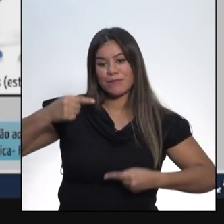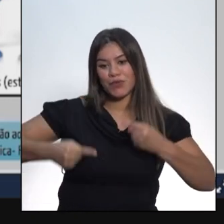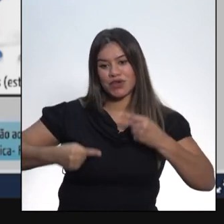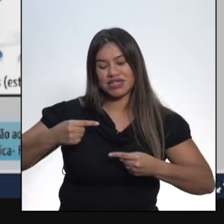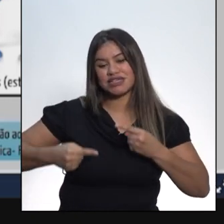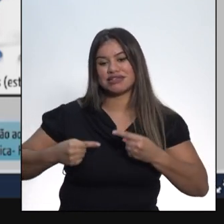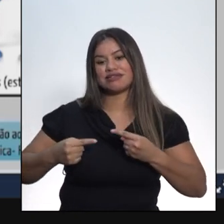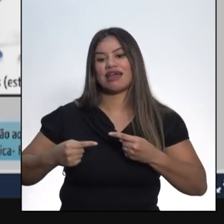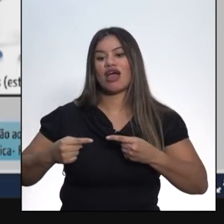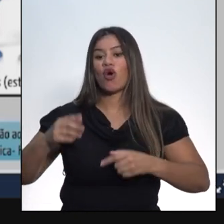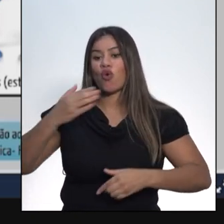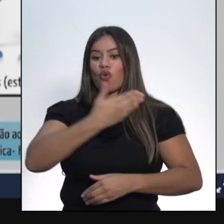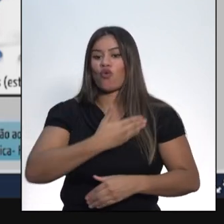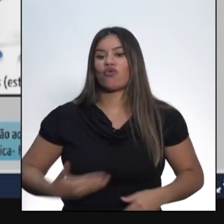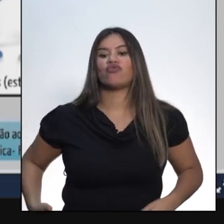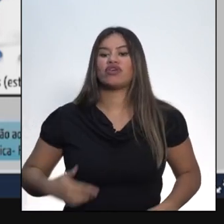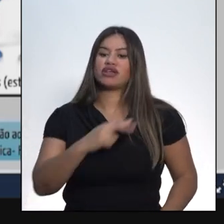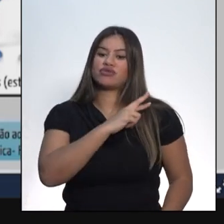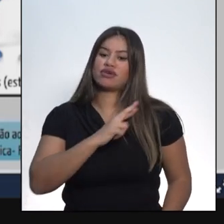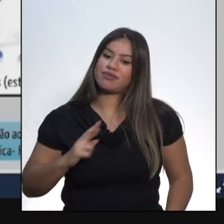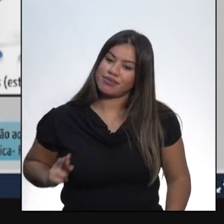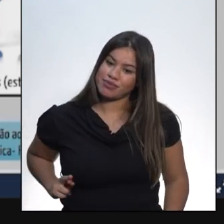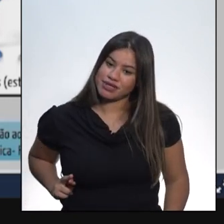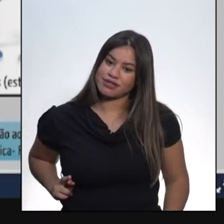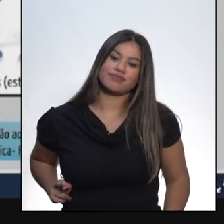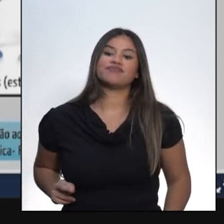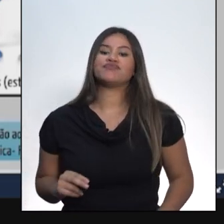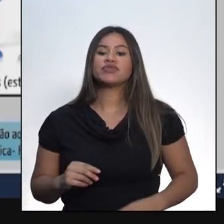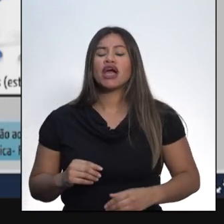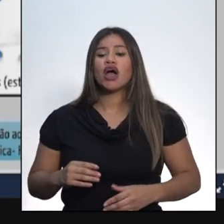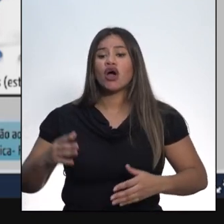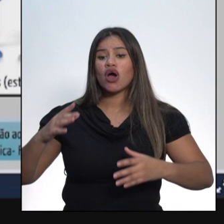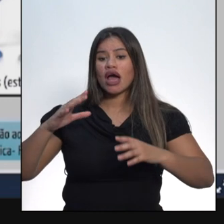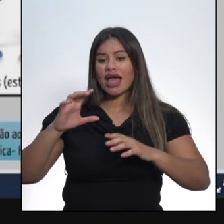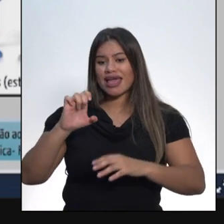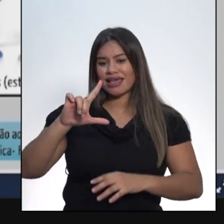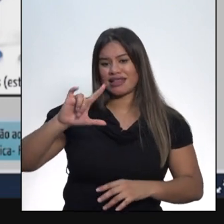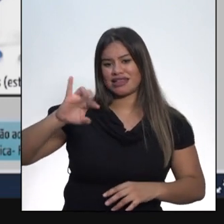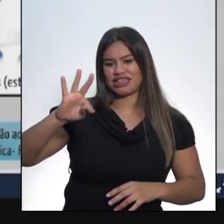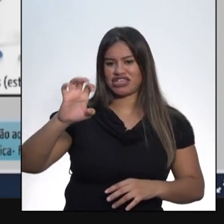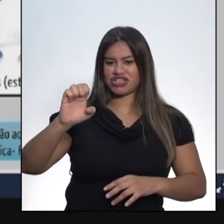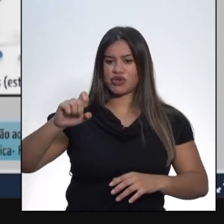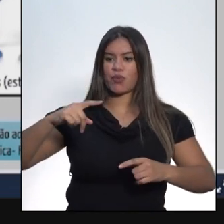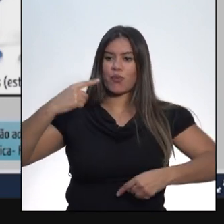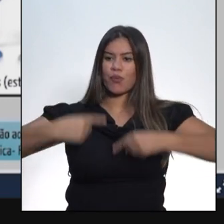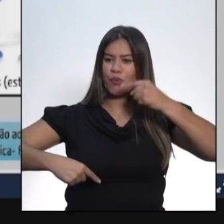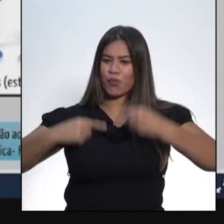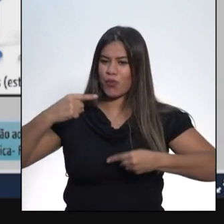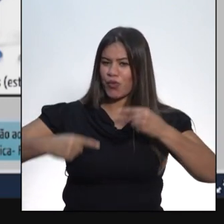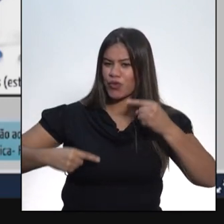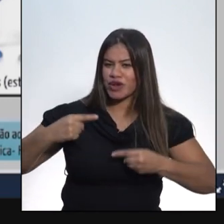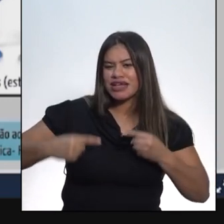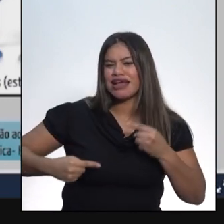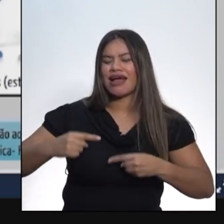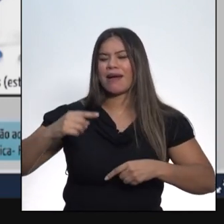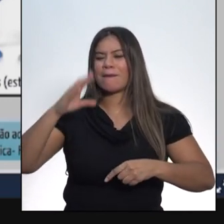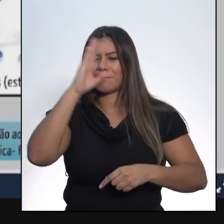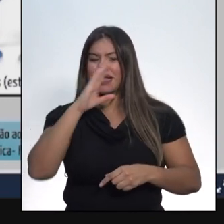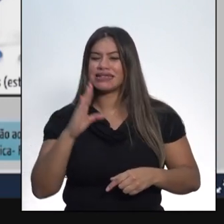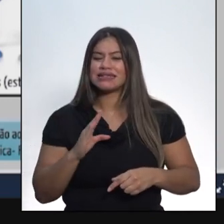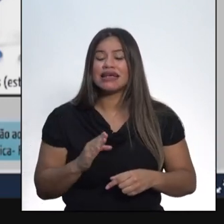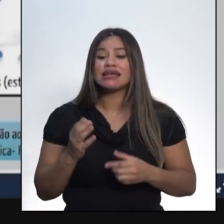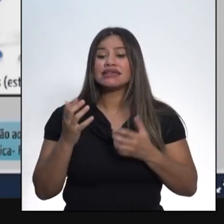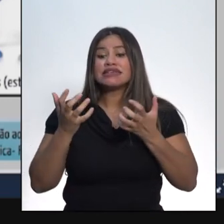republicano. O principal interesse das elites políticas brasileiras em relação ao federalismo era